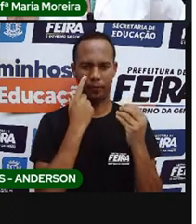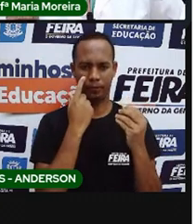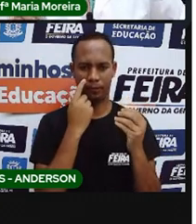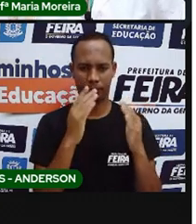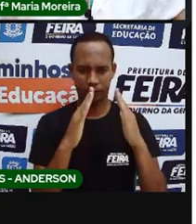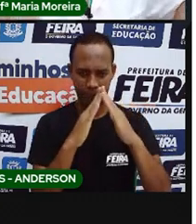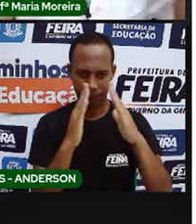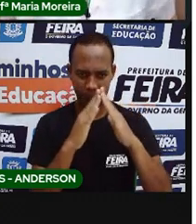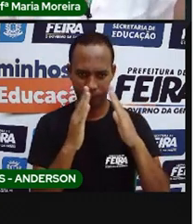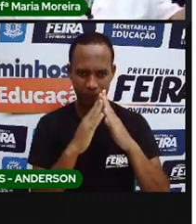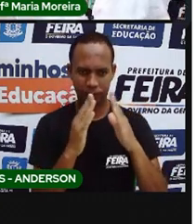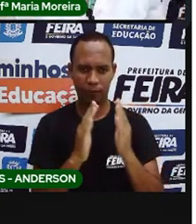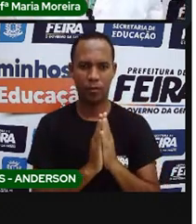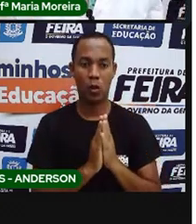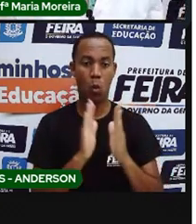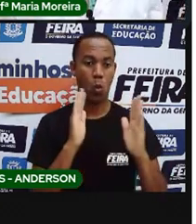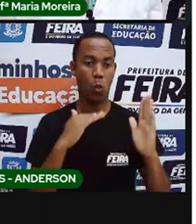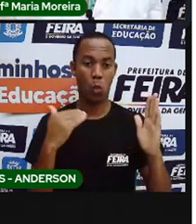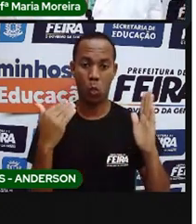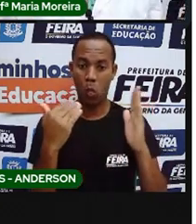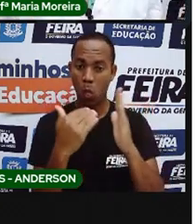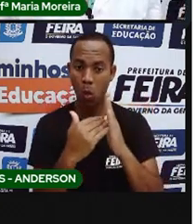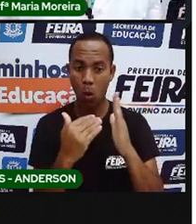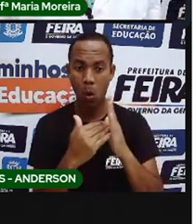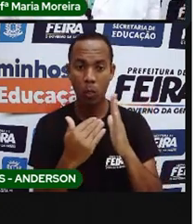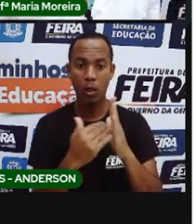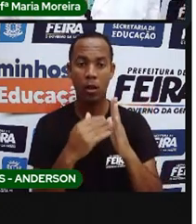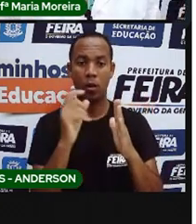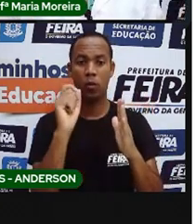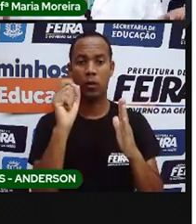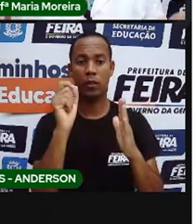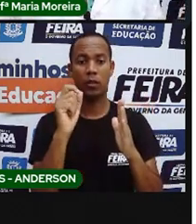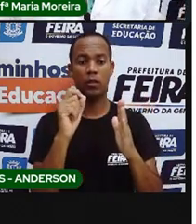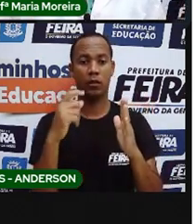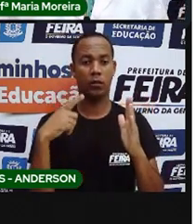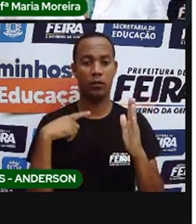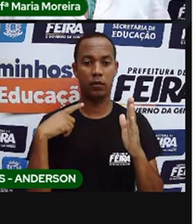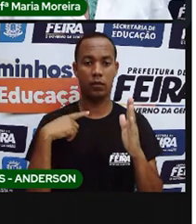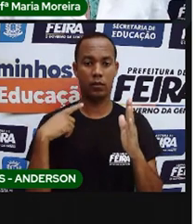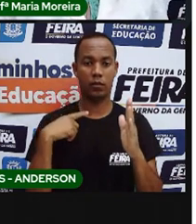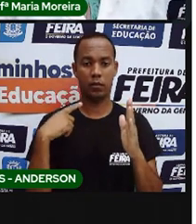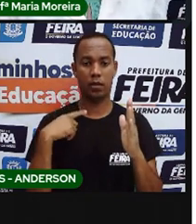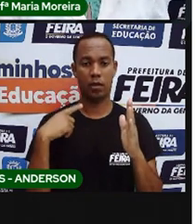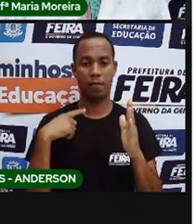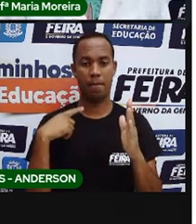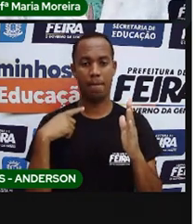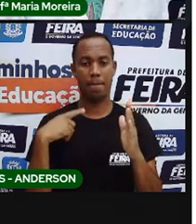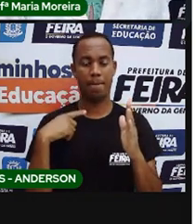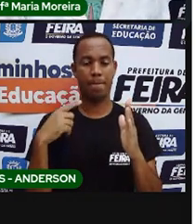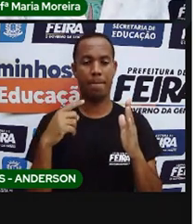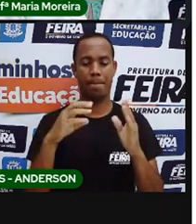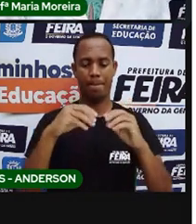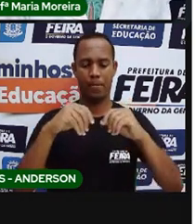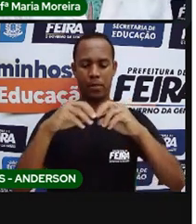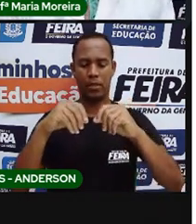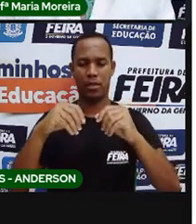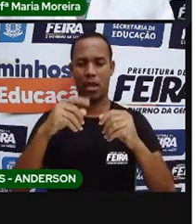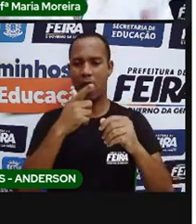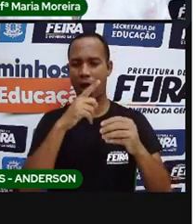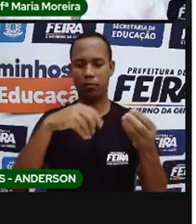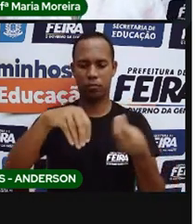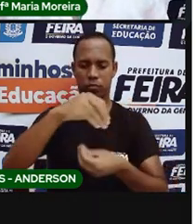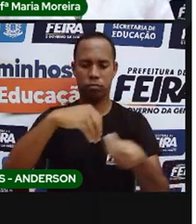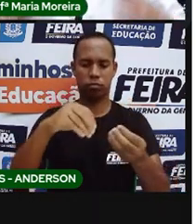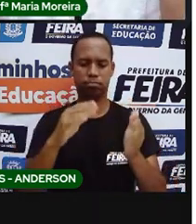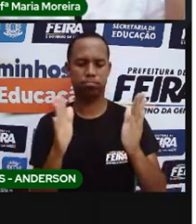aí, ela não é toda feita em palha. Ela também viram que a sua estrutura é feita em barro, que é comum também que se vê. E a gente